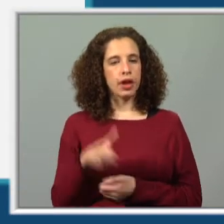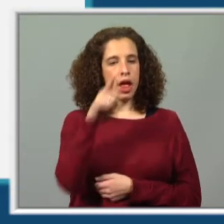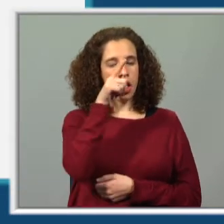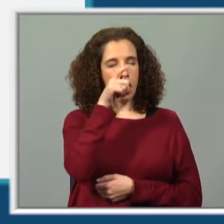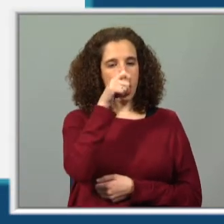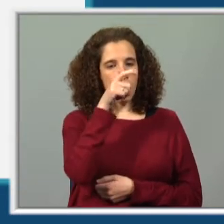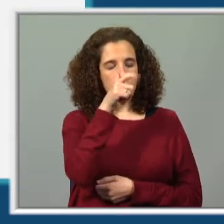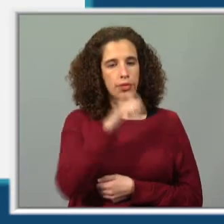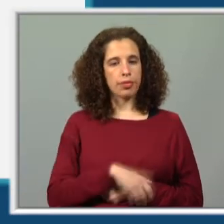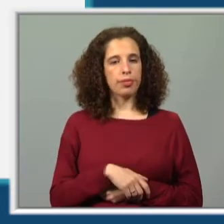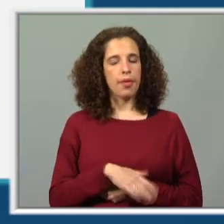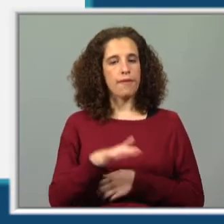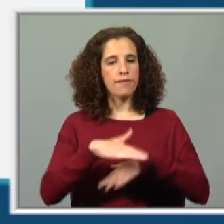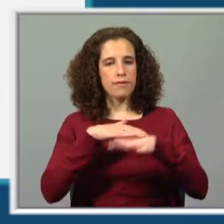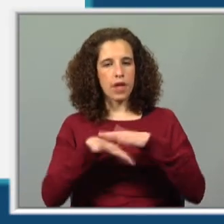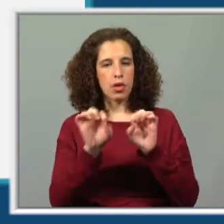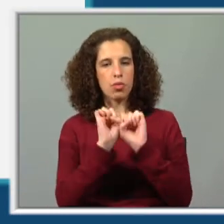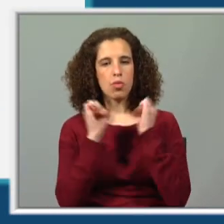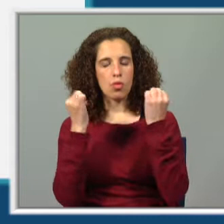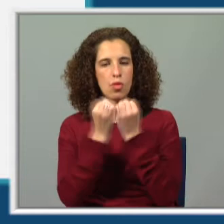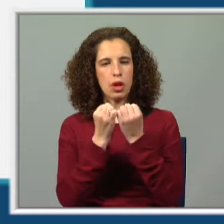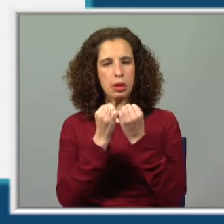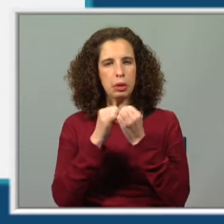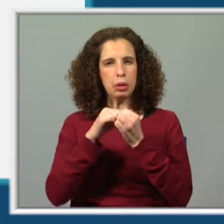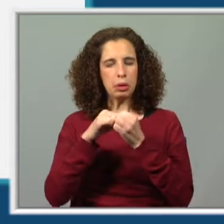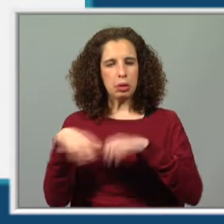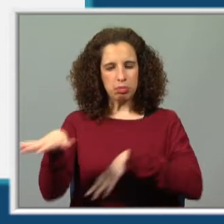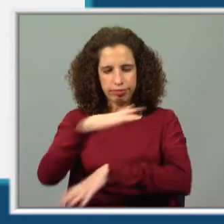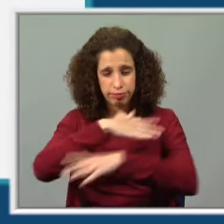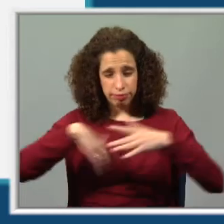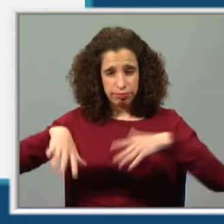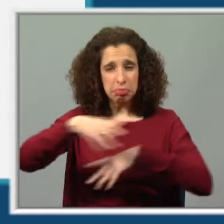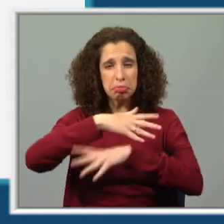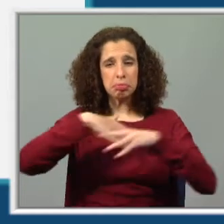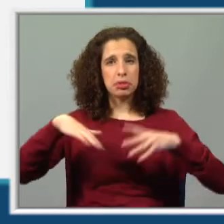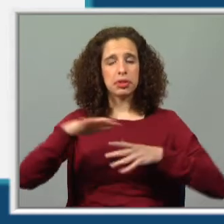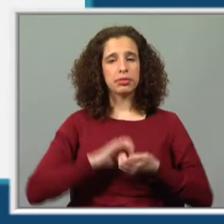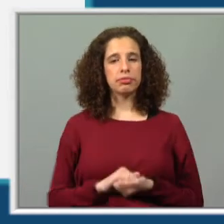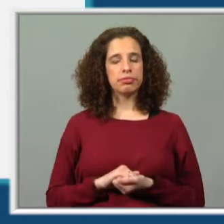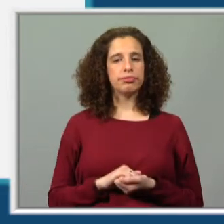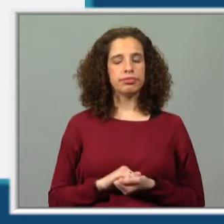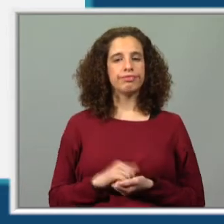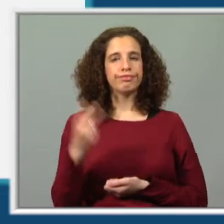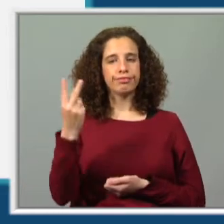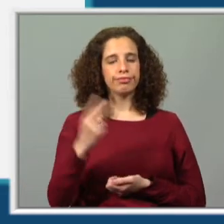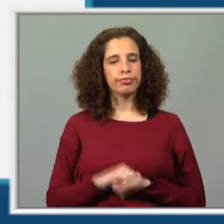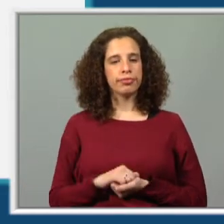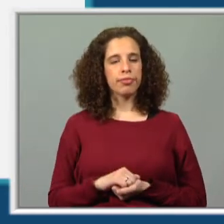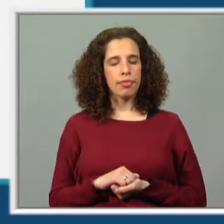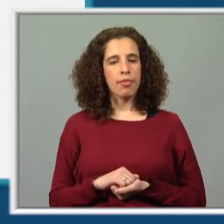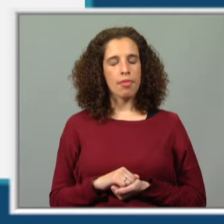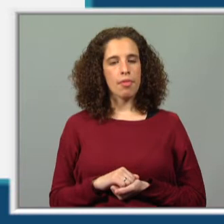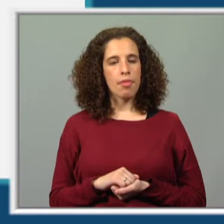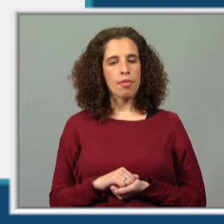formigas formam uma sociedade desorganizada. Dois. Segunda